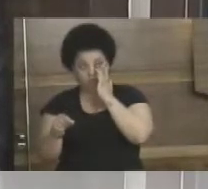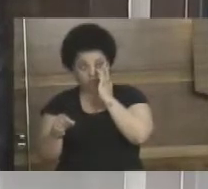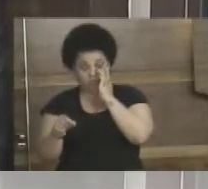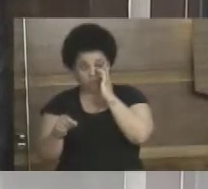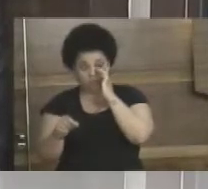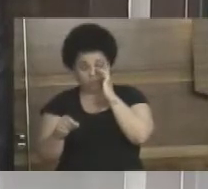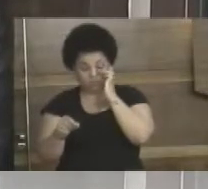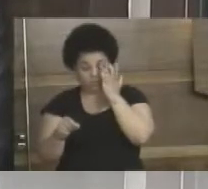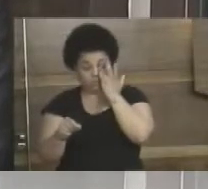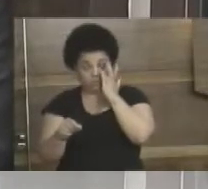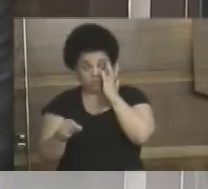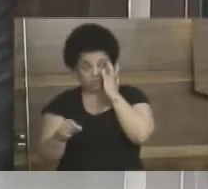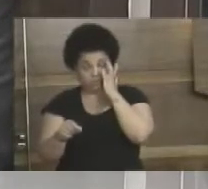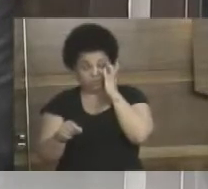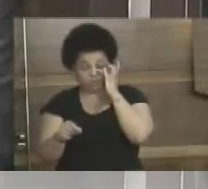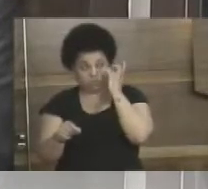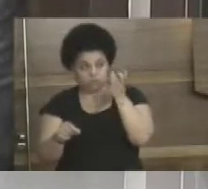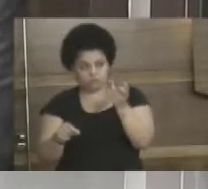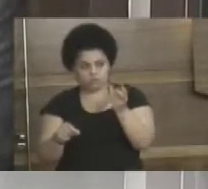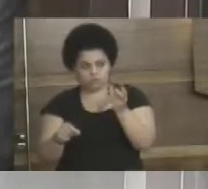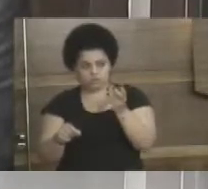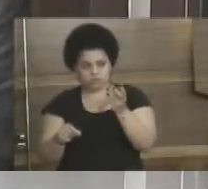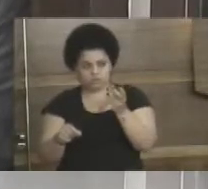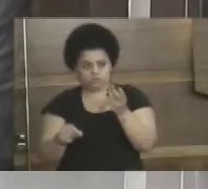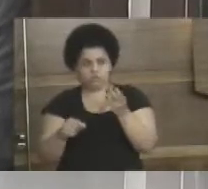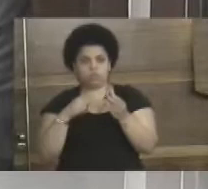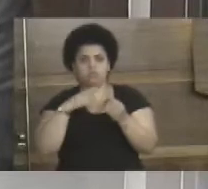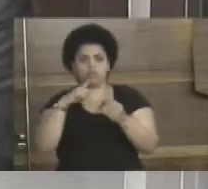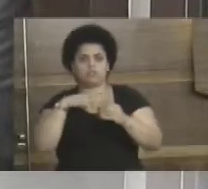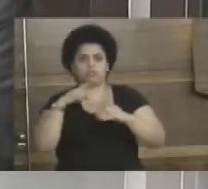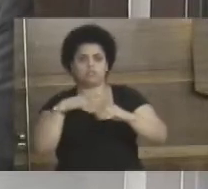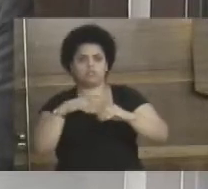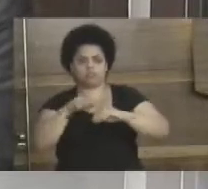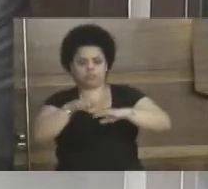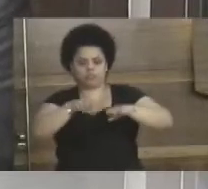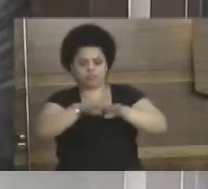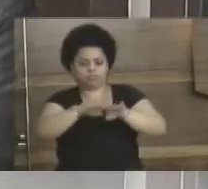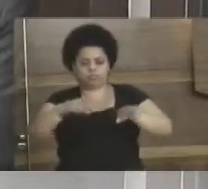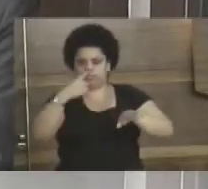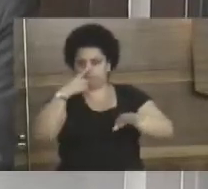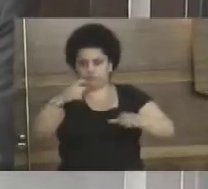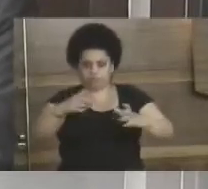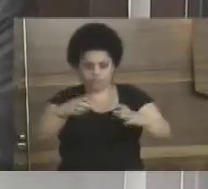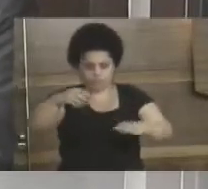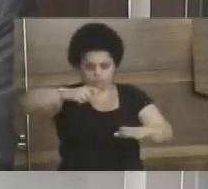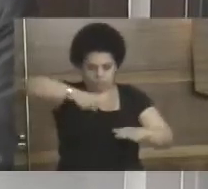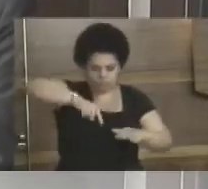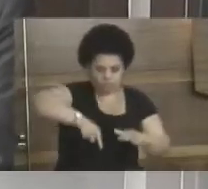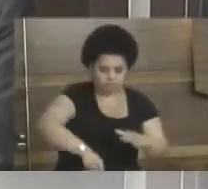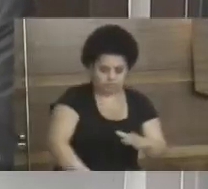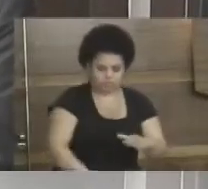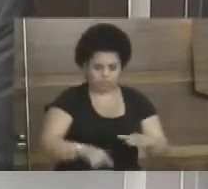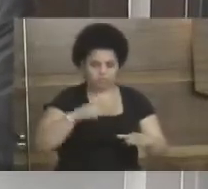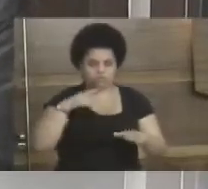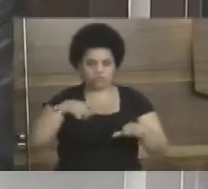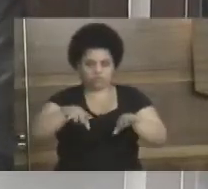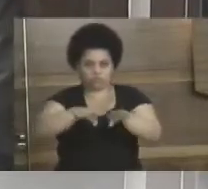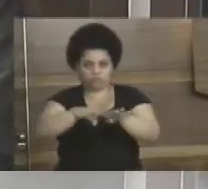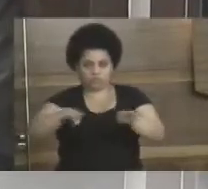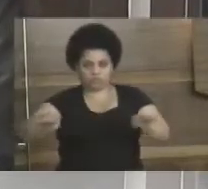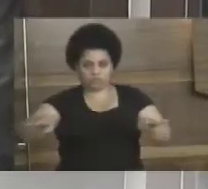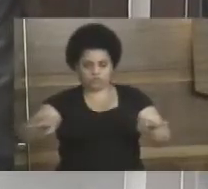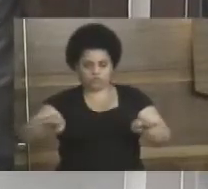e das outras providências. É que os bueiros têm boca de lobo para evitar aquele acúmulo de sujeira ali em cima.